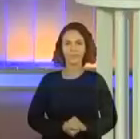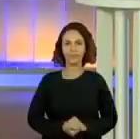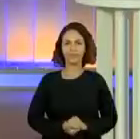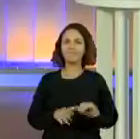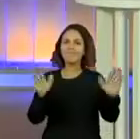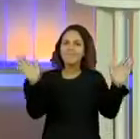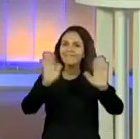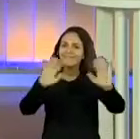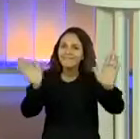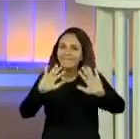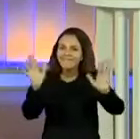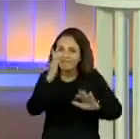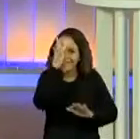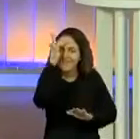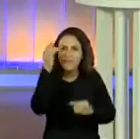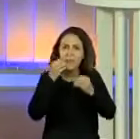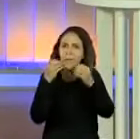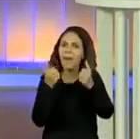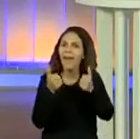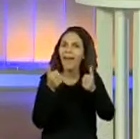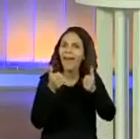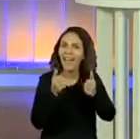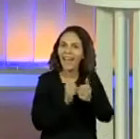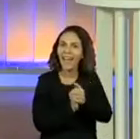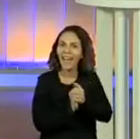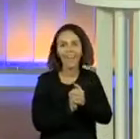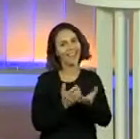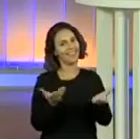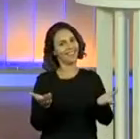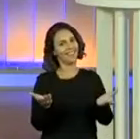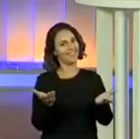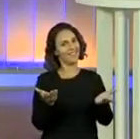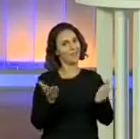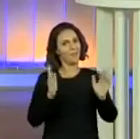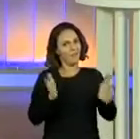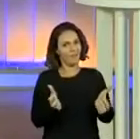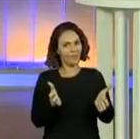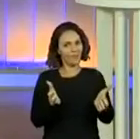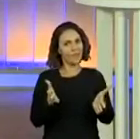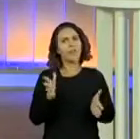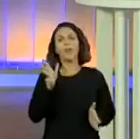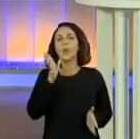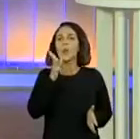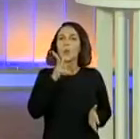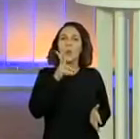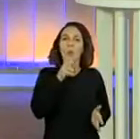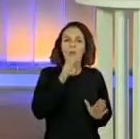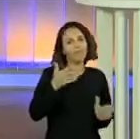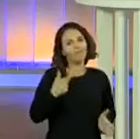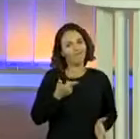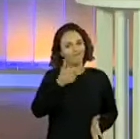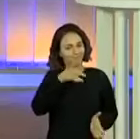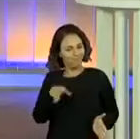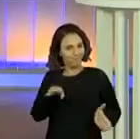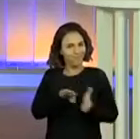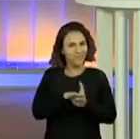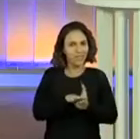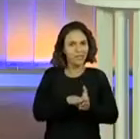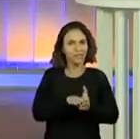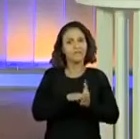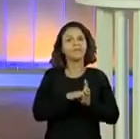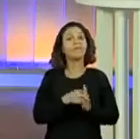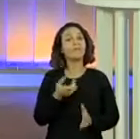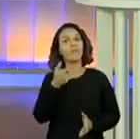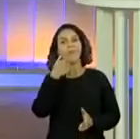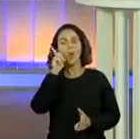Salve, salve, galera! Tudo bem com vocês? Chegamos! Demorou, mas cá estamos, né, galera? Ontem a gente acabou não